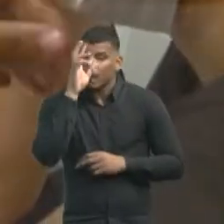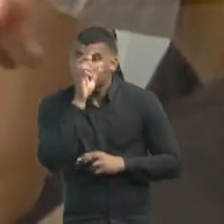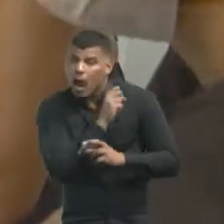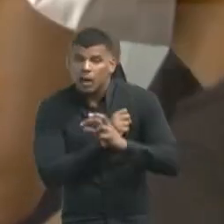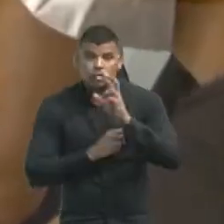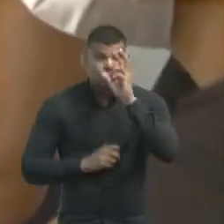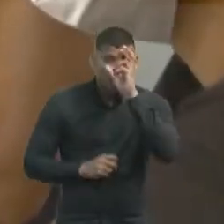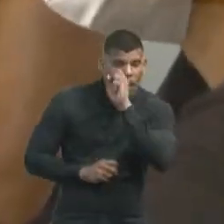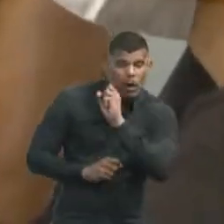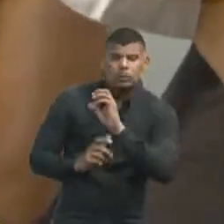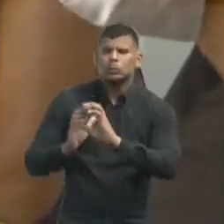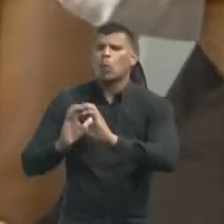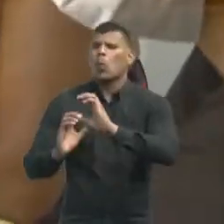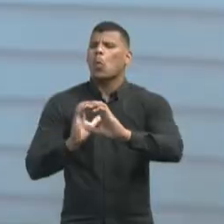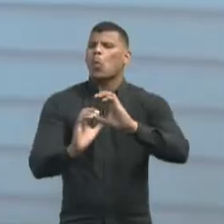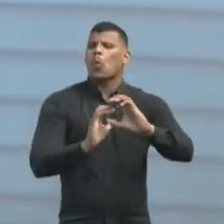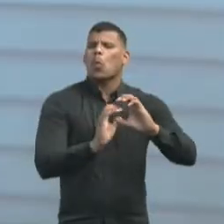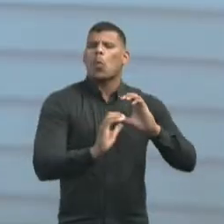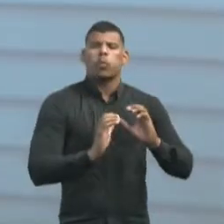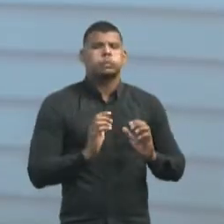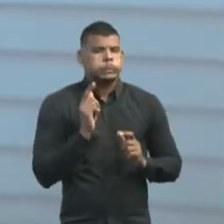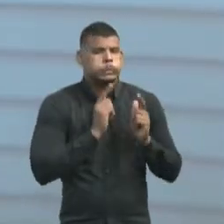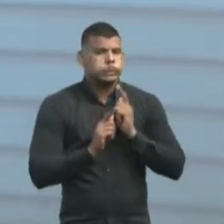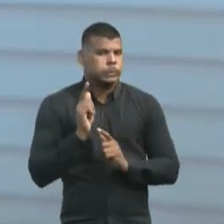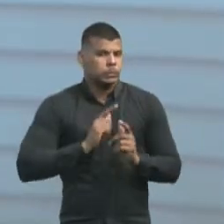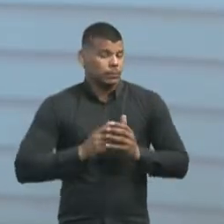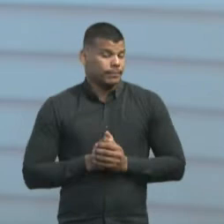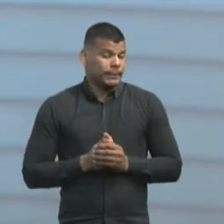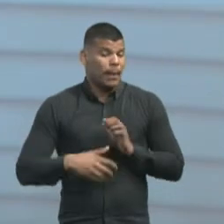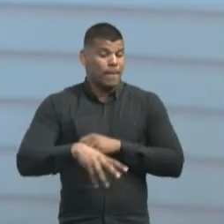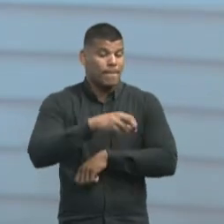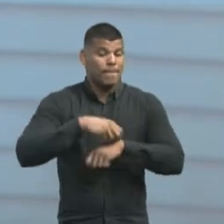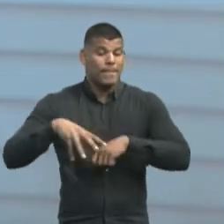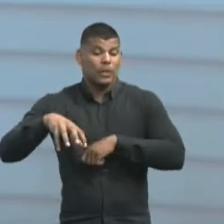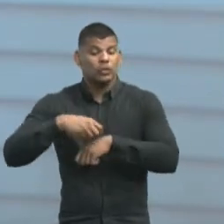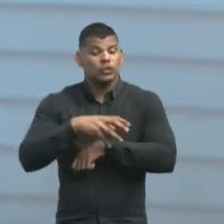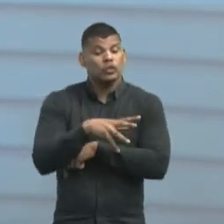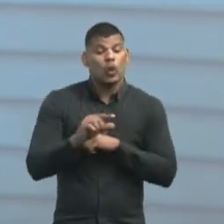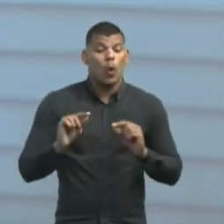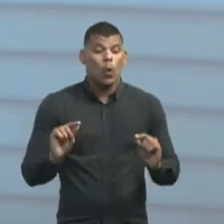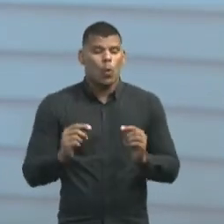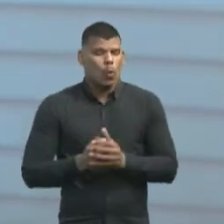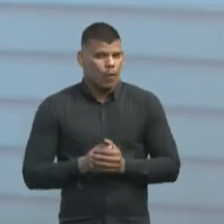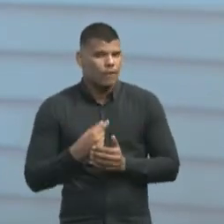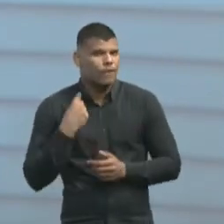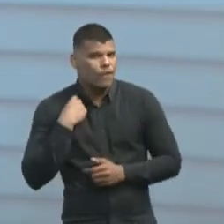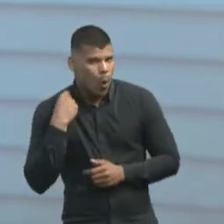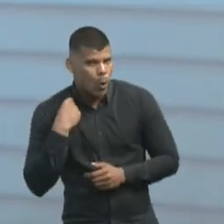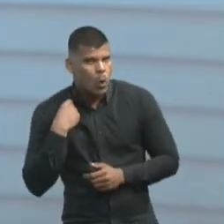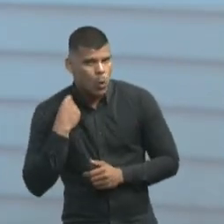e coloca em prática. Os mediadores, eles são voluntários, que são